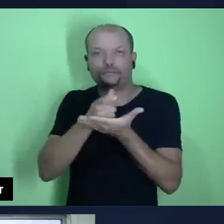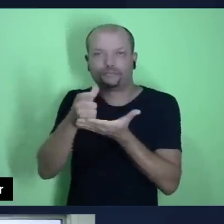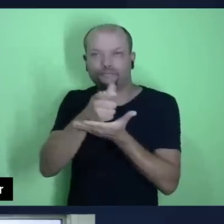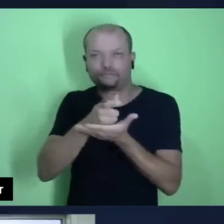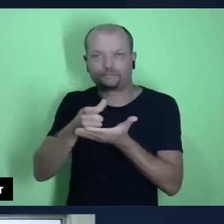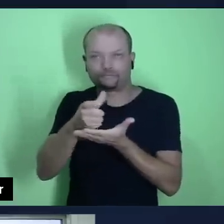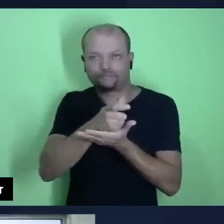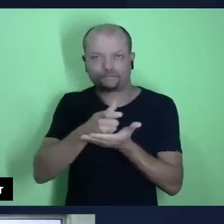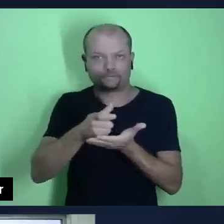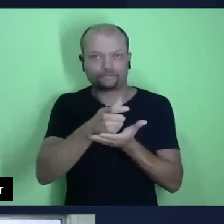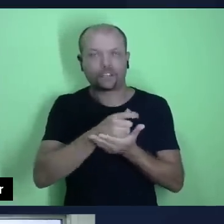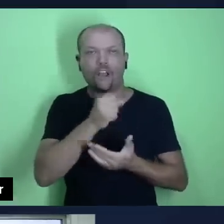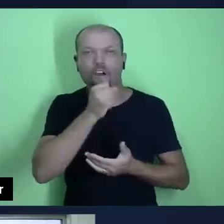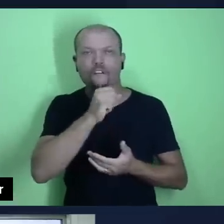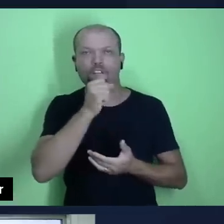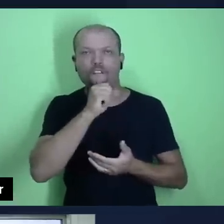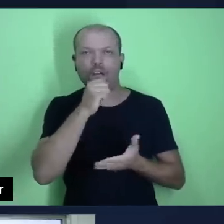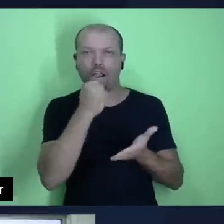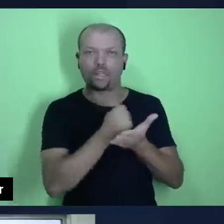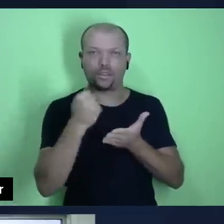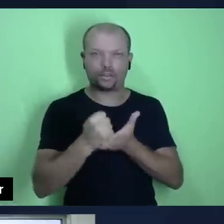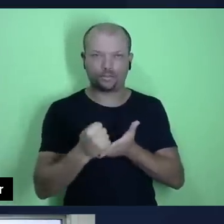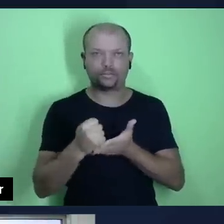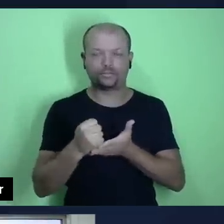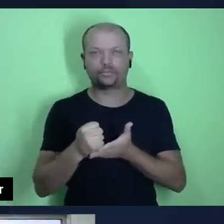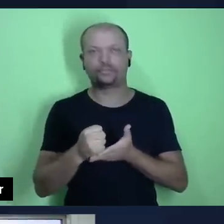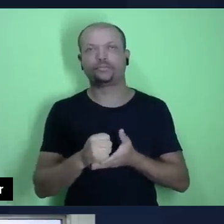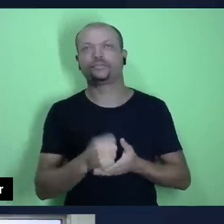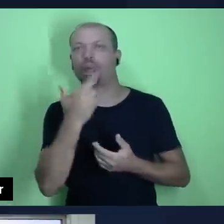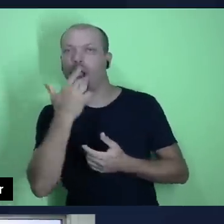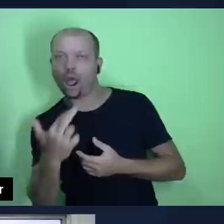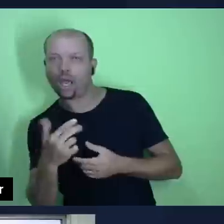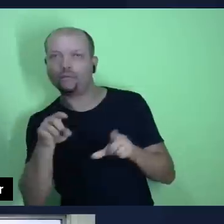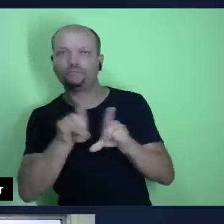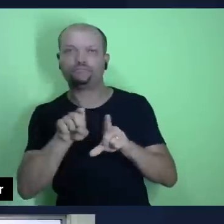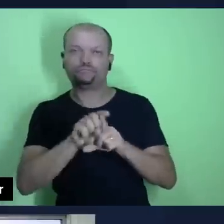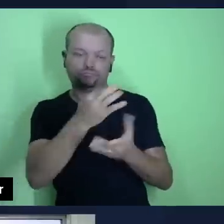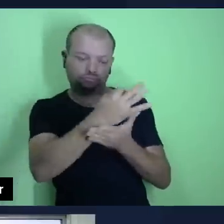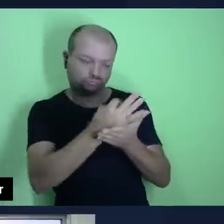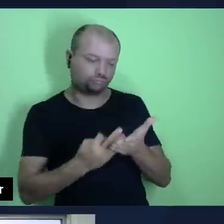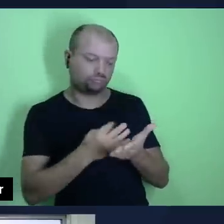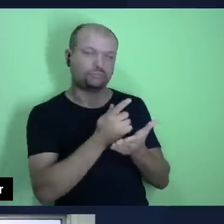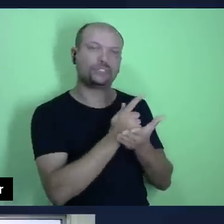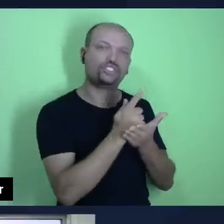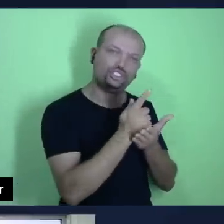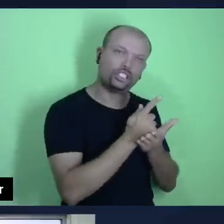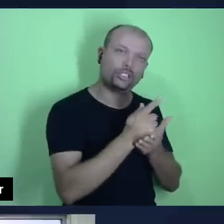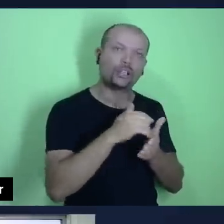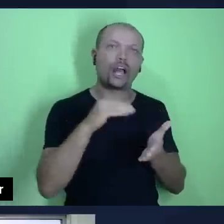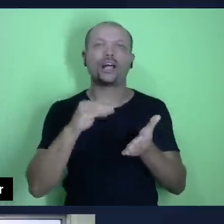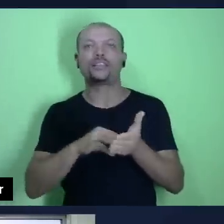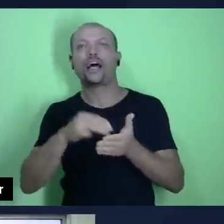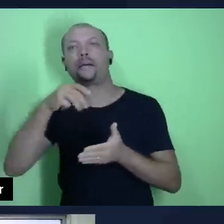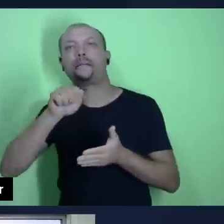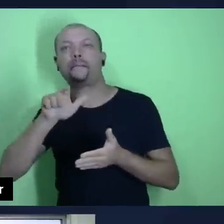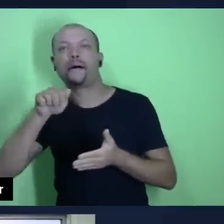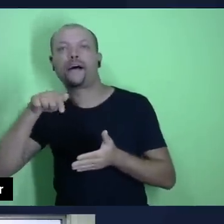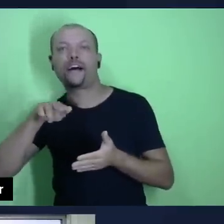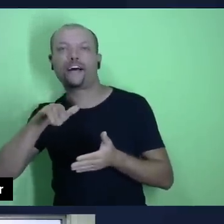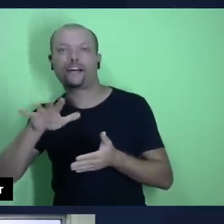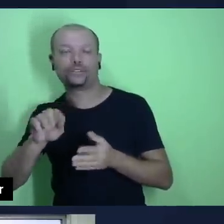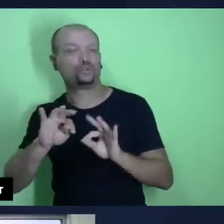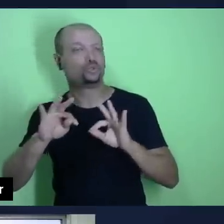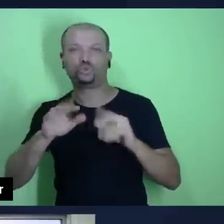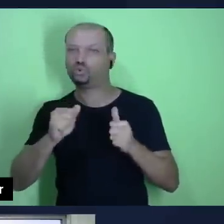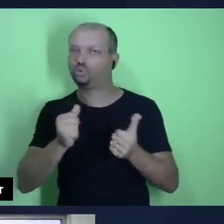do Antigo Testamento, desde o idioma até o texto bíblico de Gênesis a Malaquias, todos os livros do Antigo Testamento.